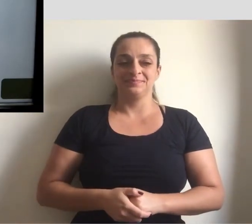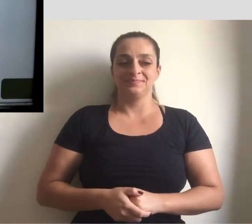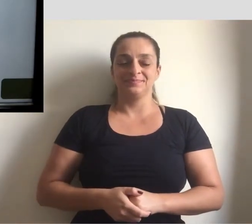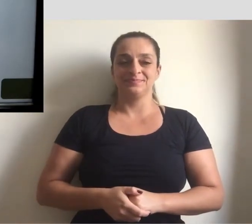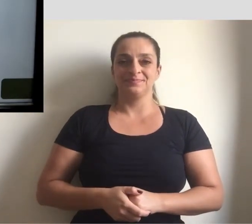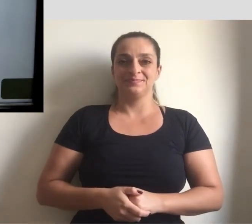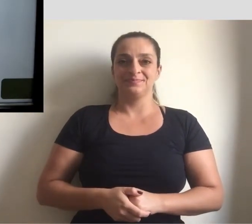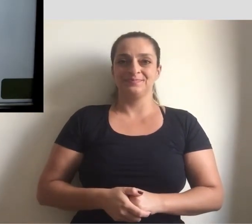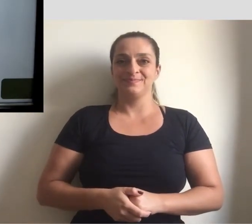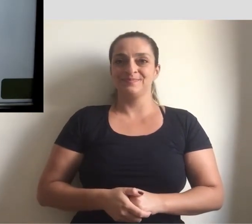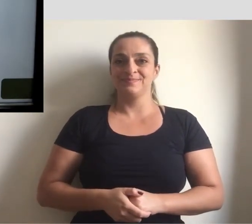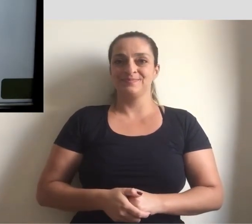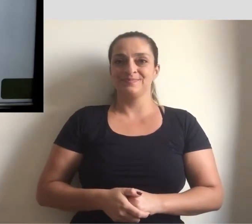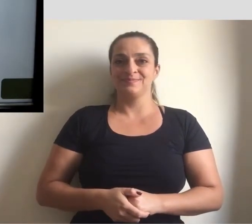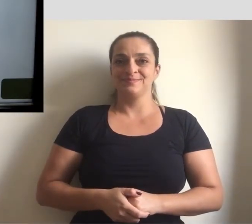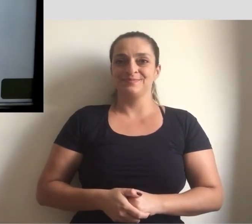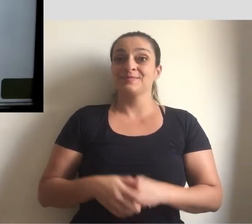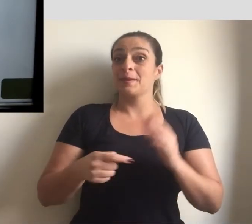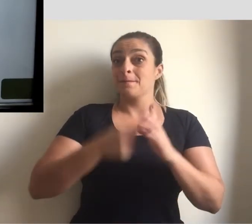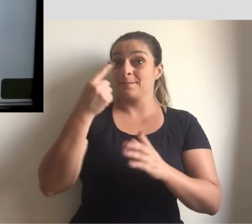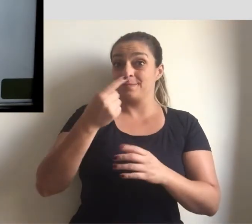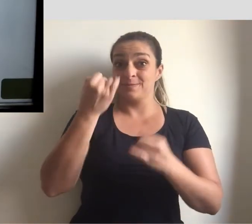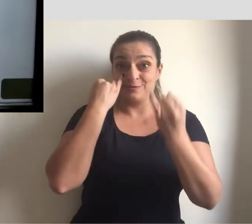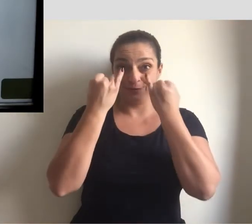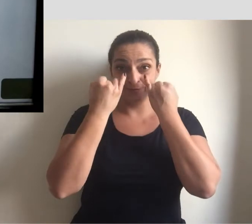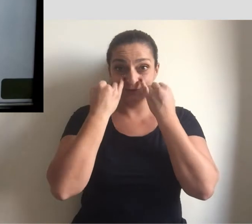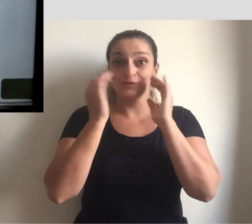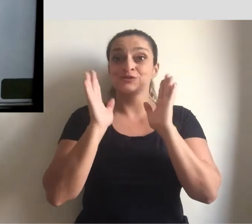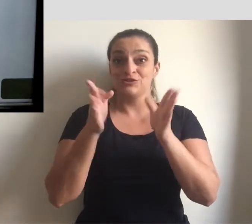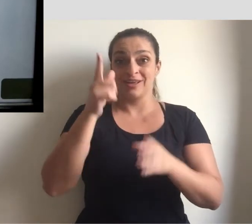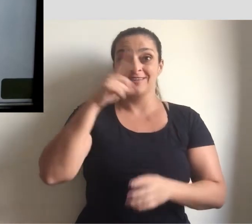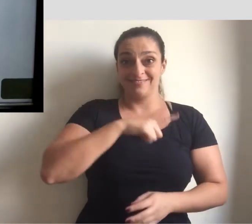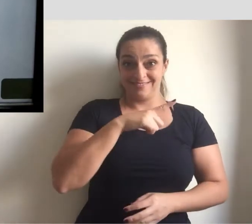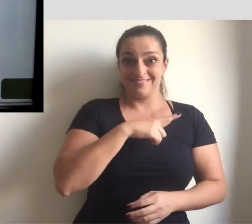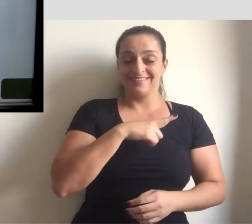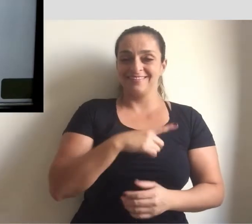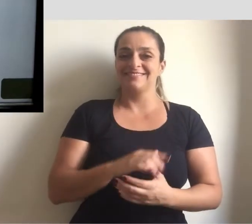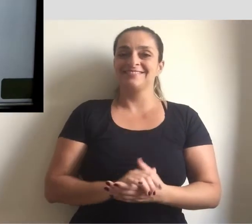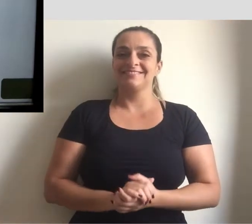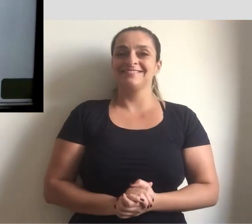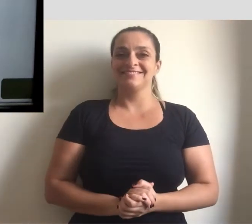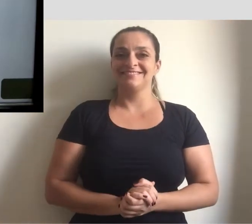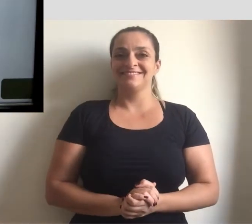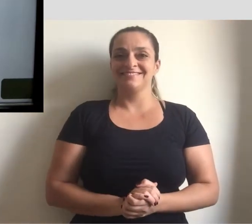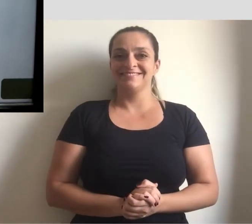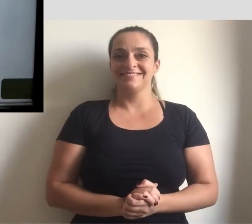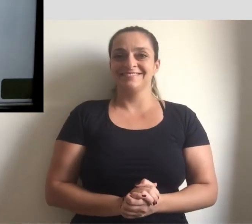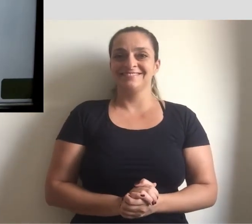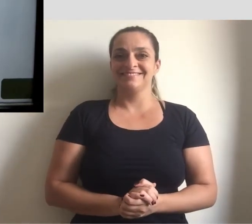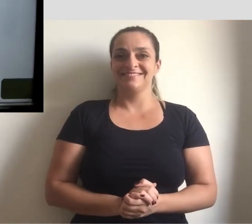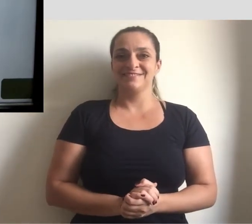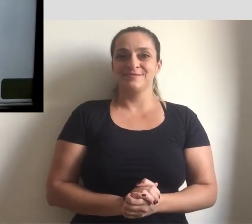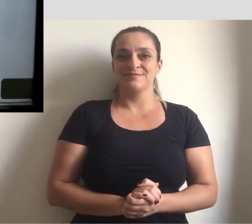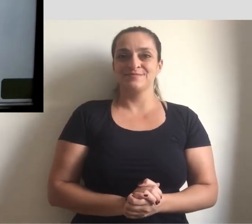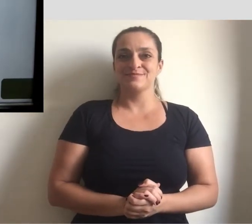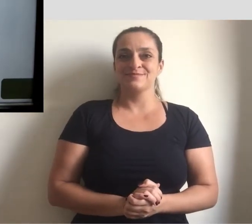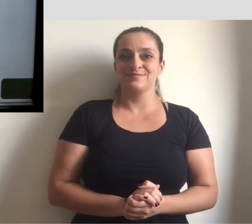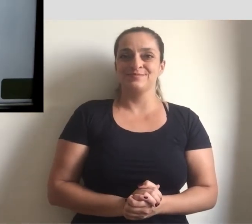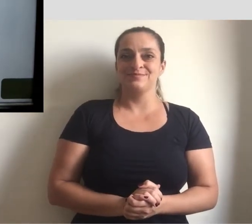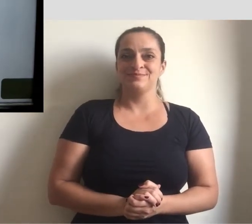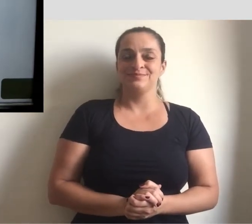Essa primeira informação, a gente já tem essa condição. Ok?